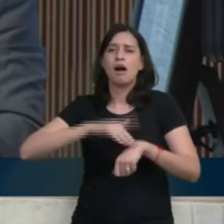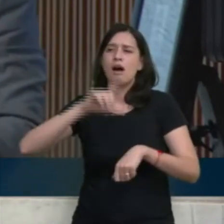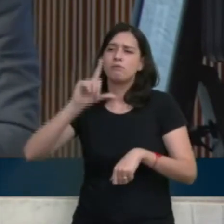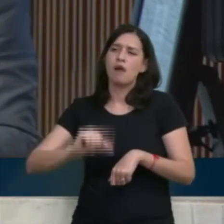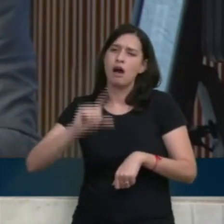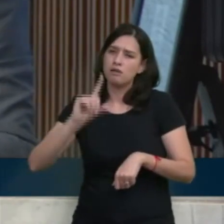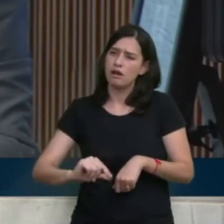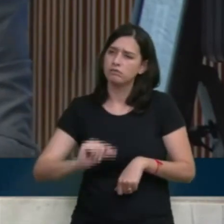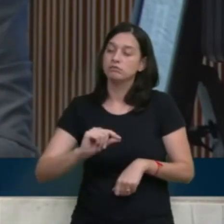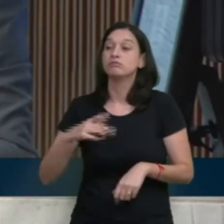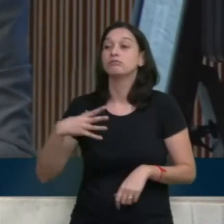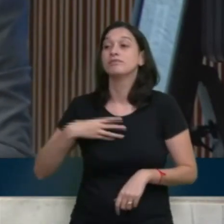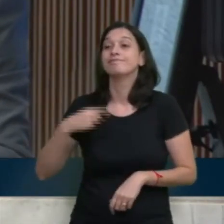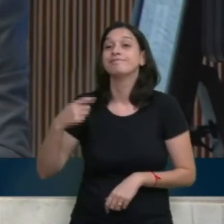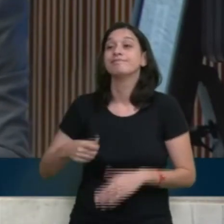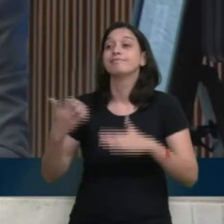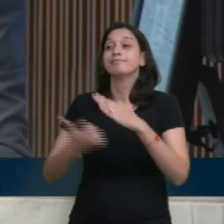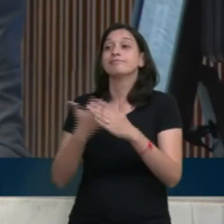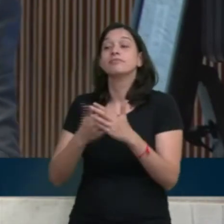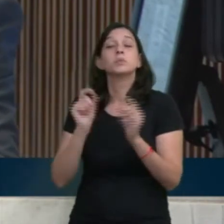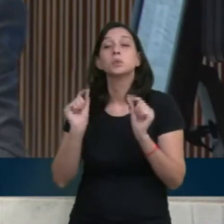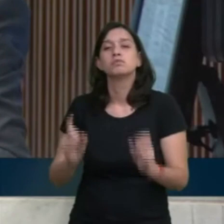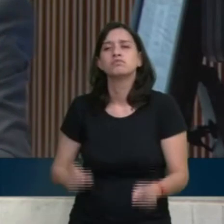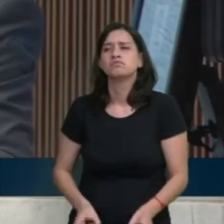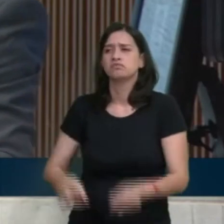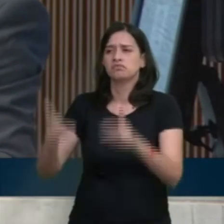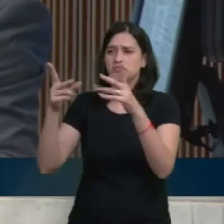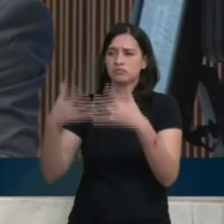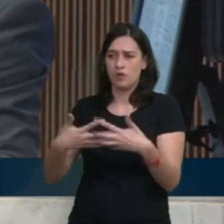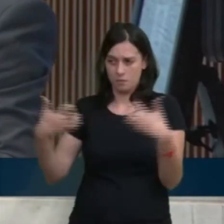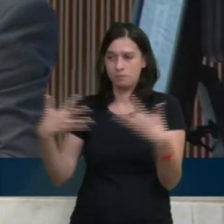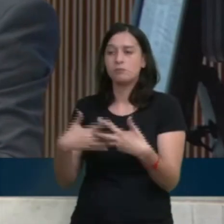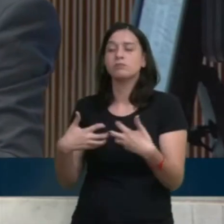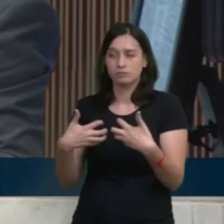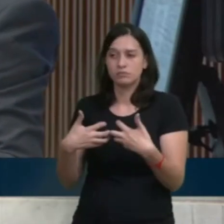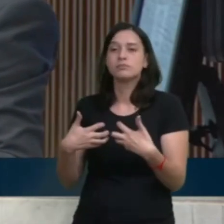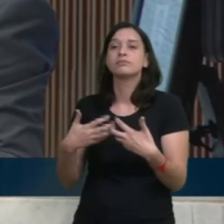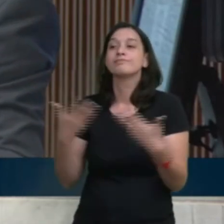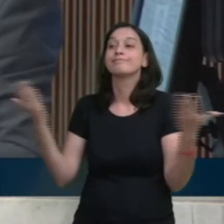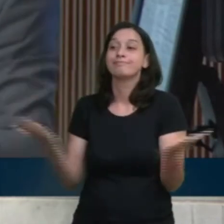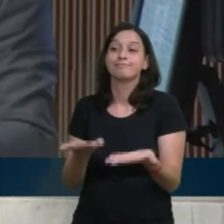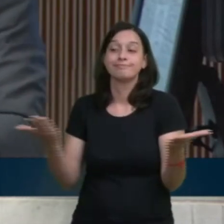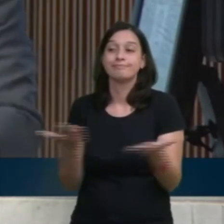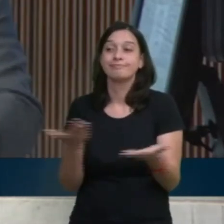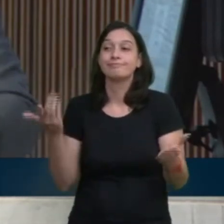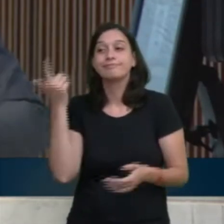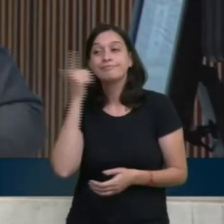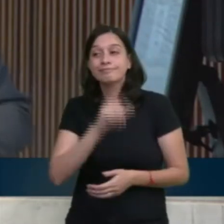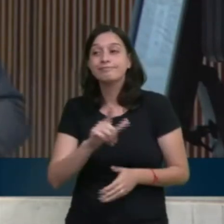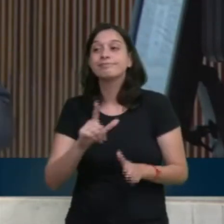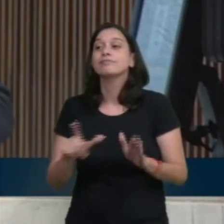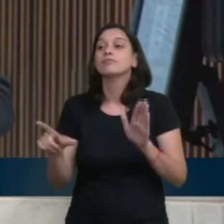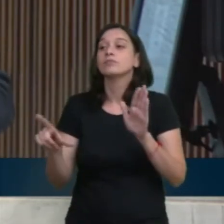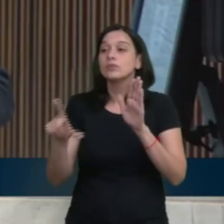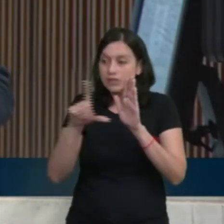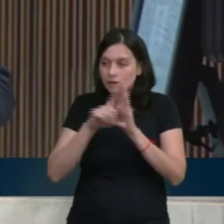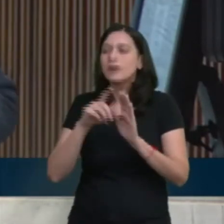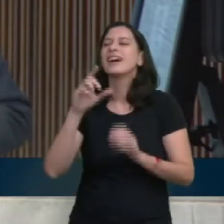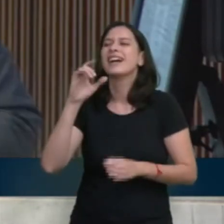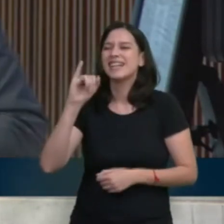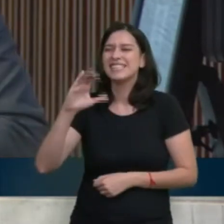empresários. Além de vender a Copel para encarecer a tarifa, no mesmo ano aumentou a líquido do CMS da energia elétrica.